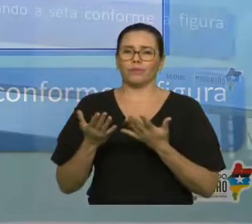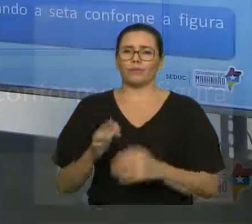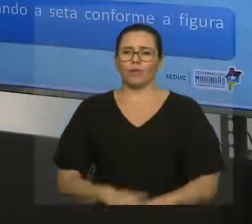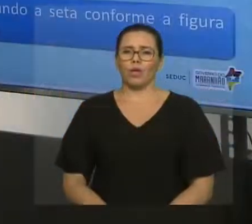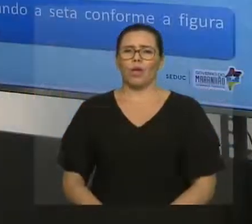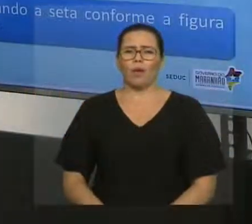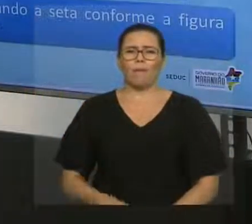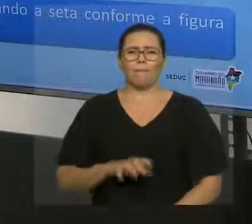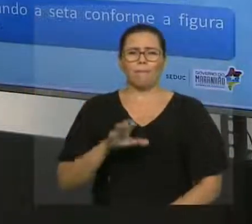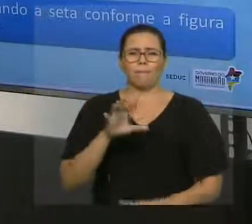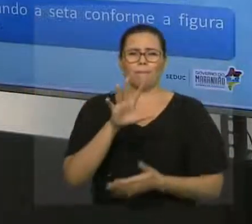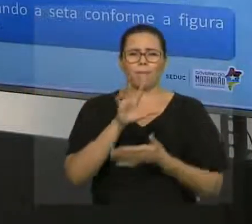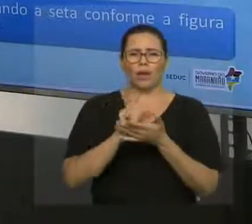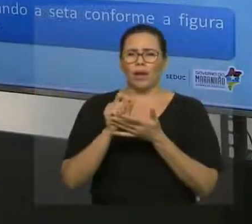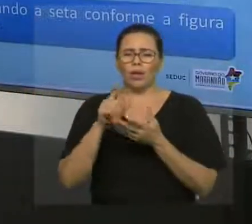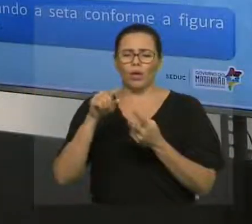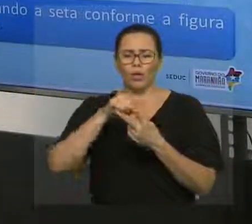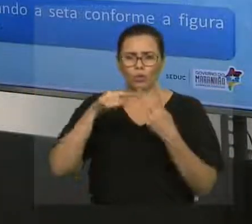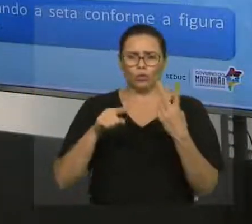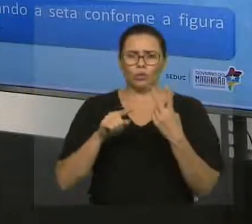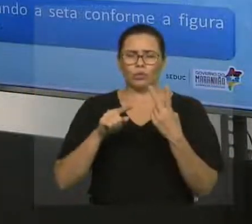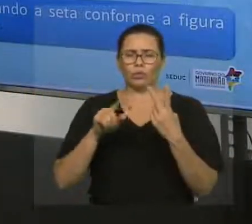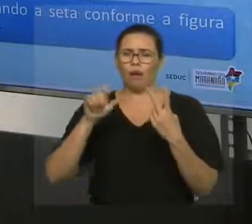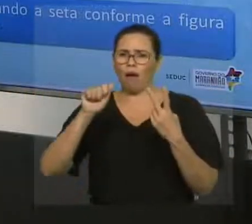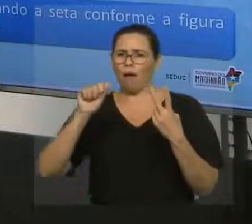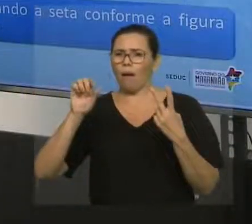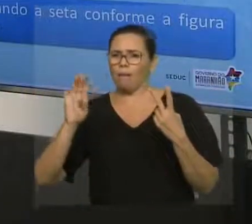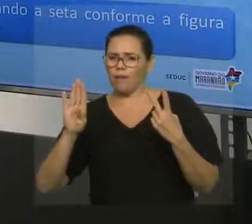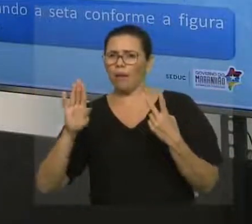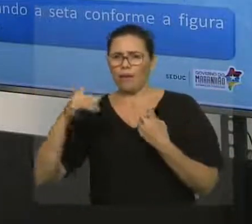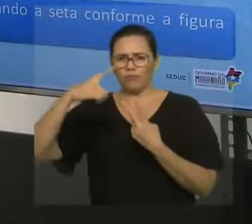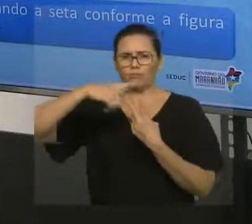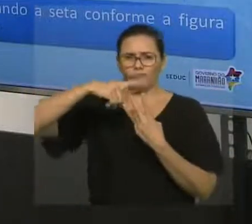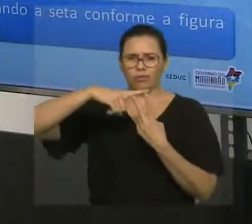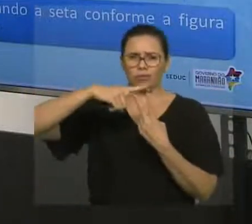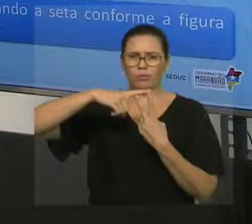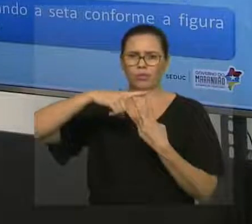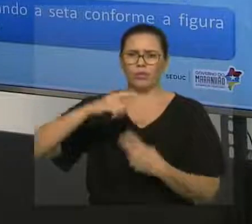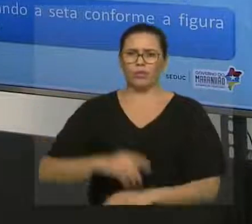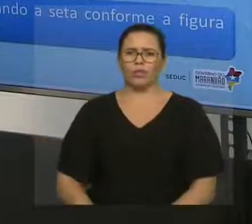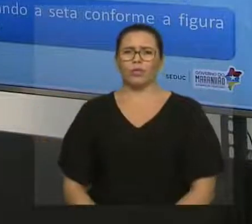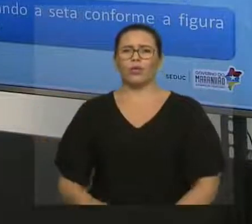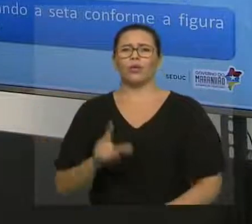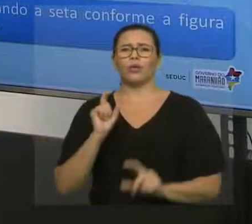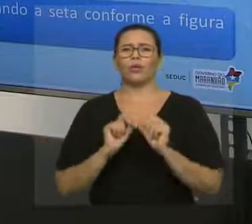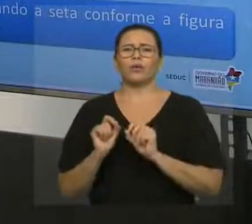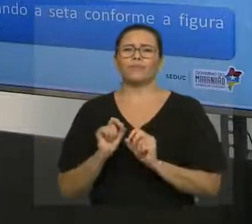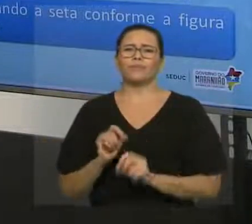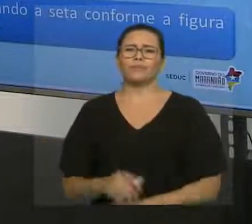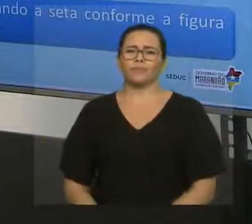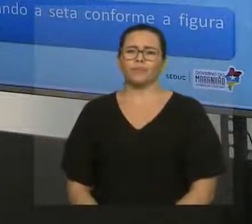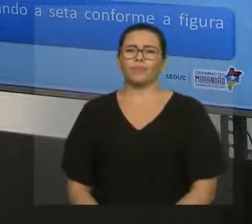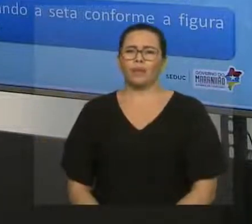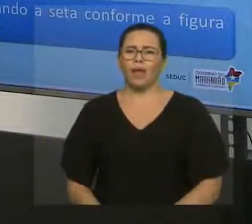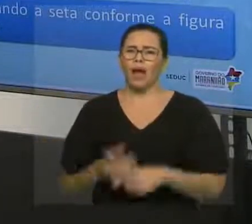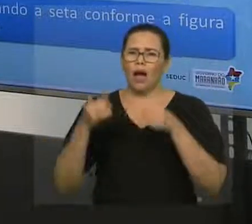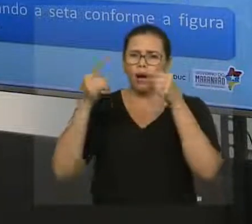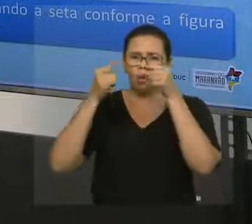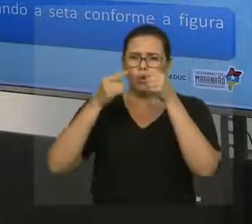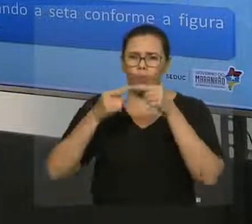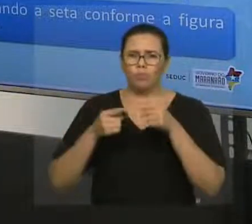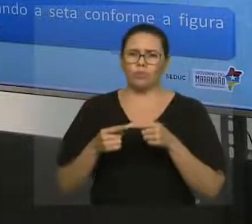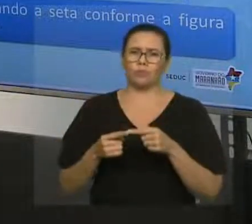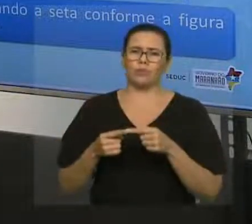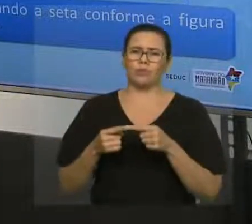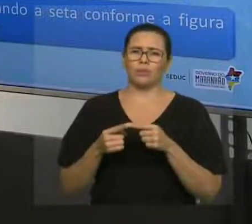posicioná-los de tal forma que eles coincidam com... Existe uma coincidência das suas origens. Eles